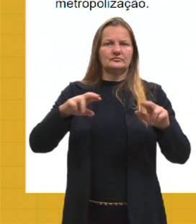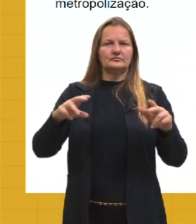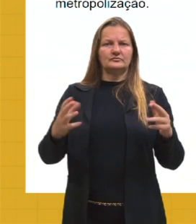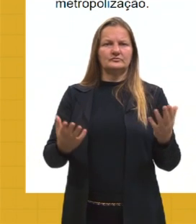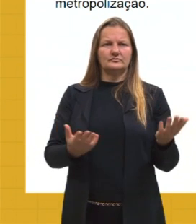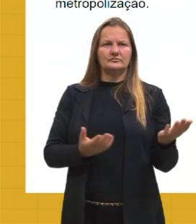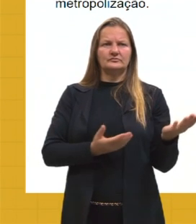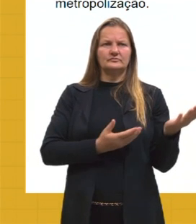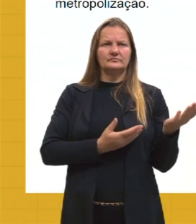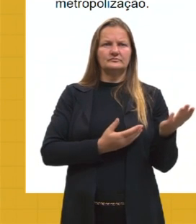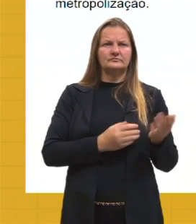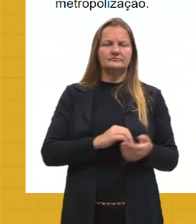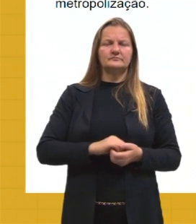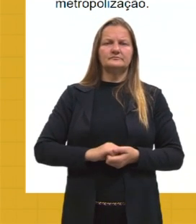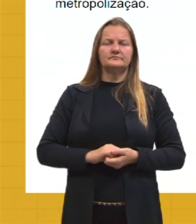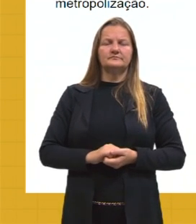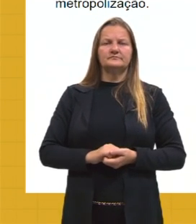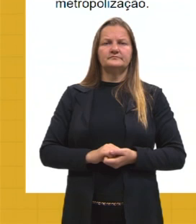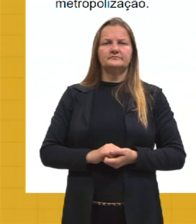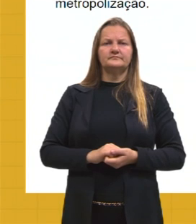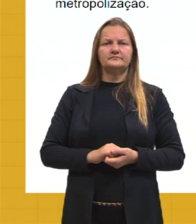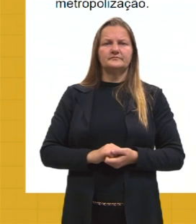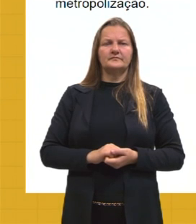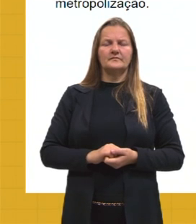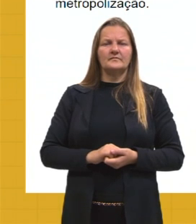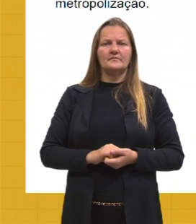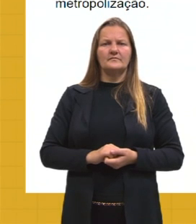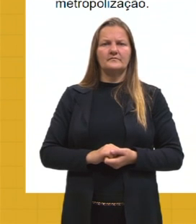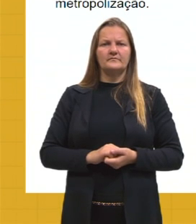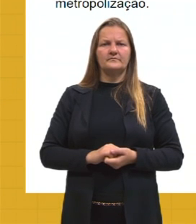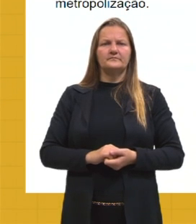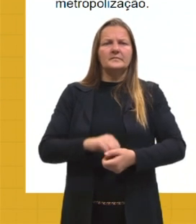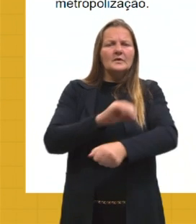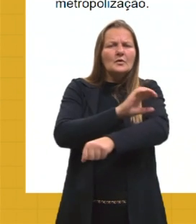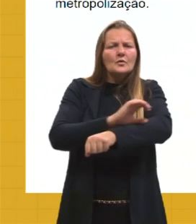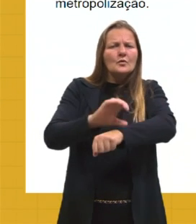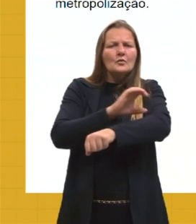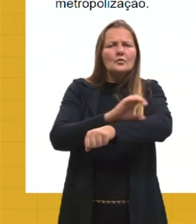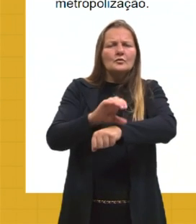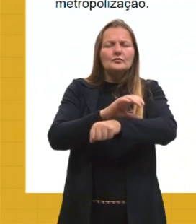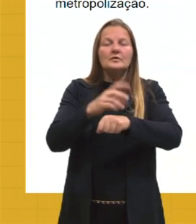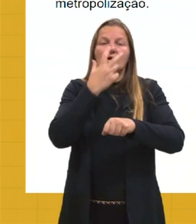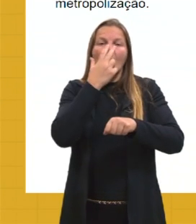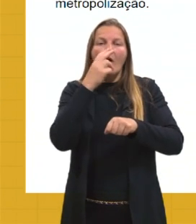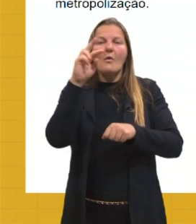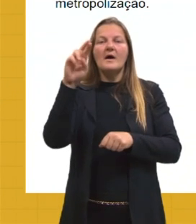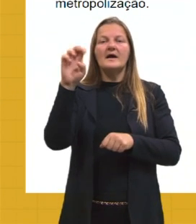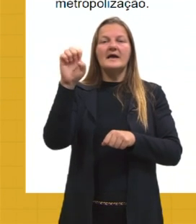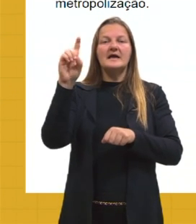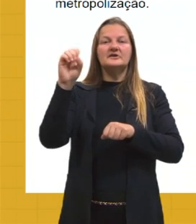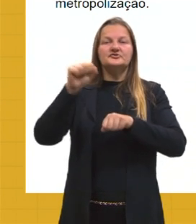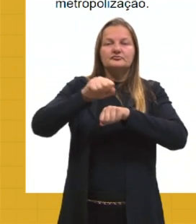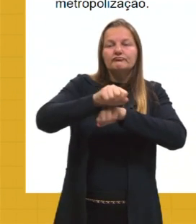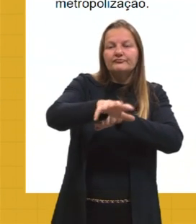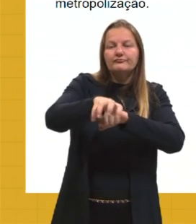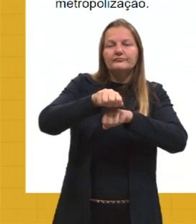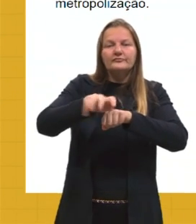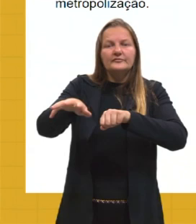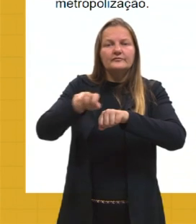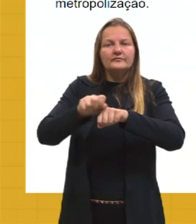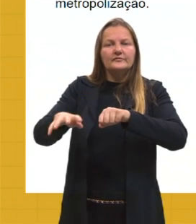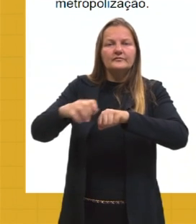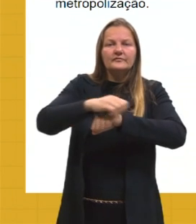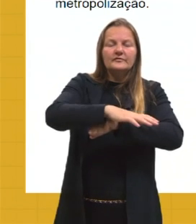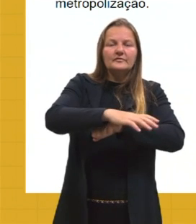informação, certo, e aí vai formar uma rede. O que é essa rede? Um município